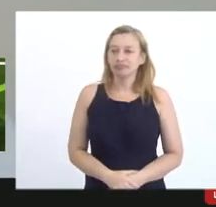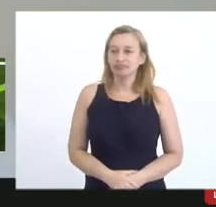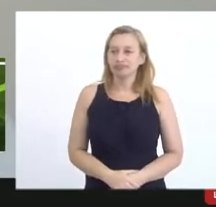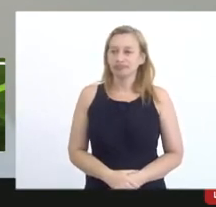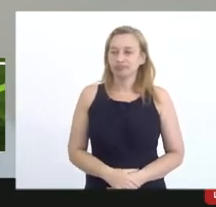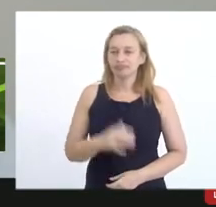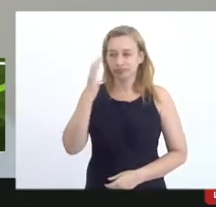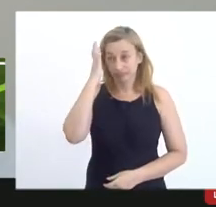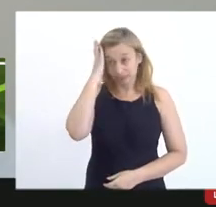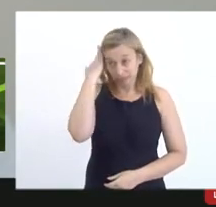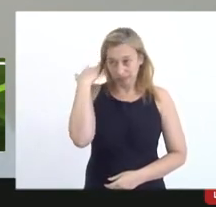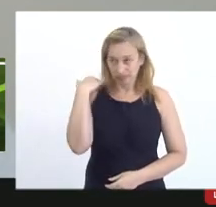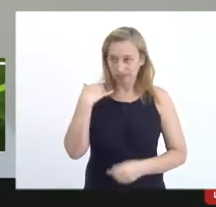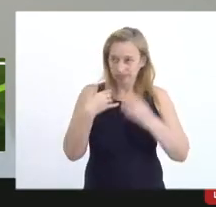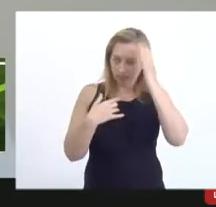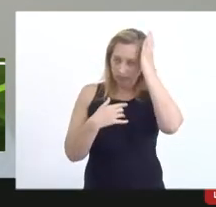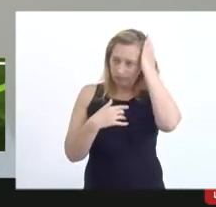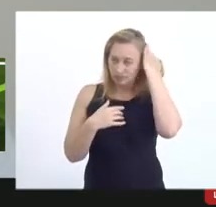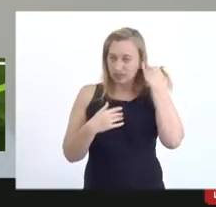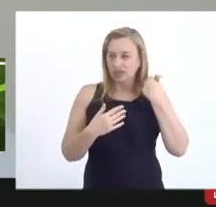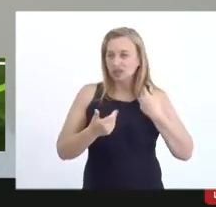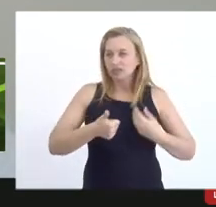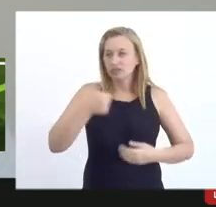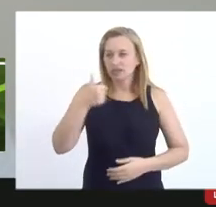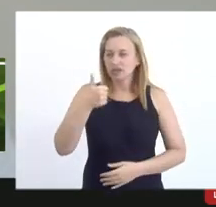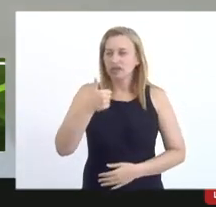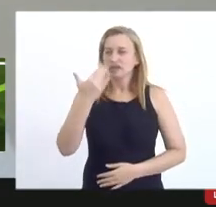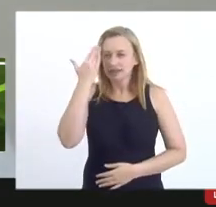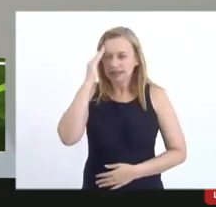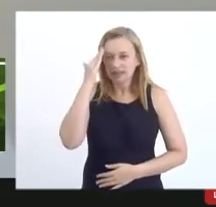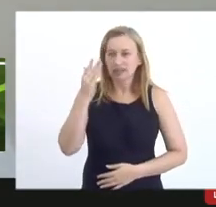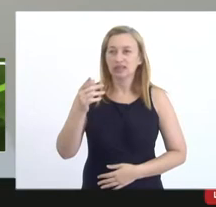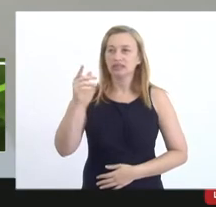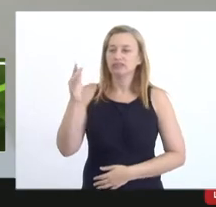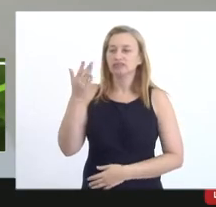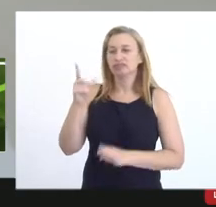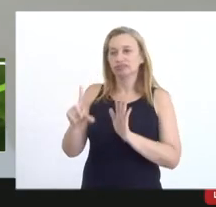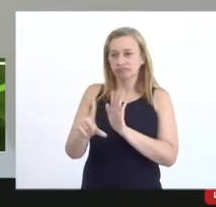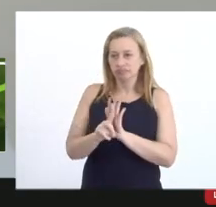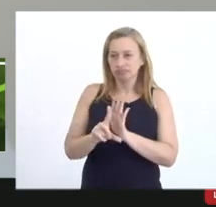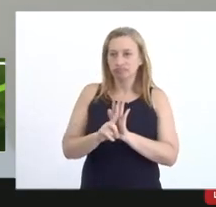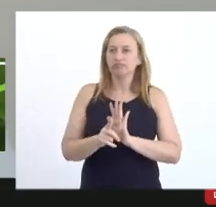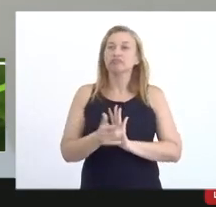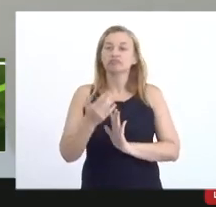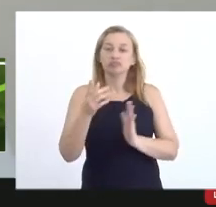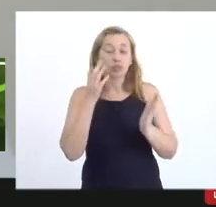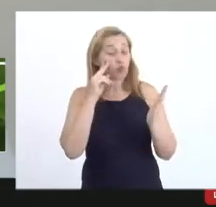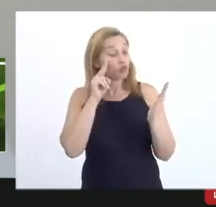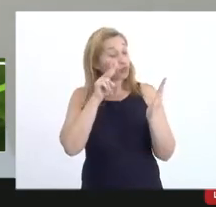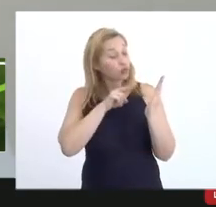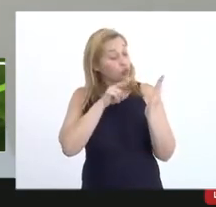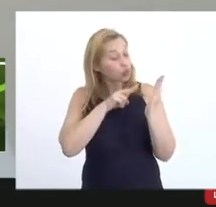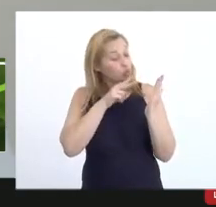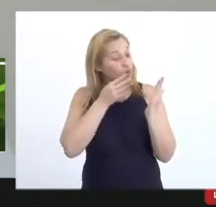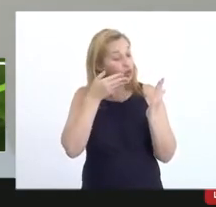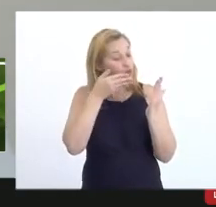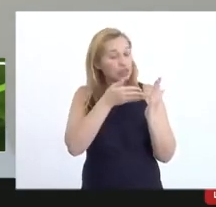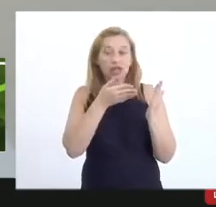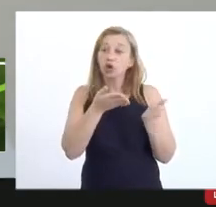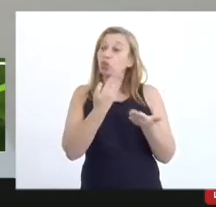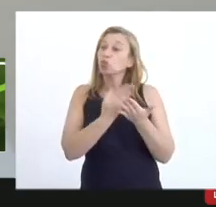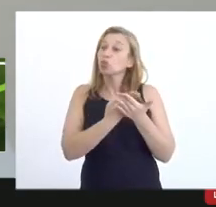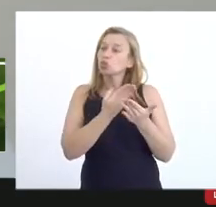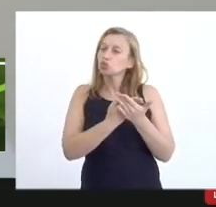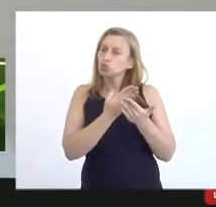primeiro assim eu entendi o espírito da lei eu estou concentrando aqui o estudo que eu fiz